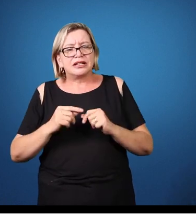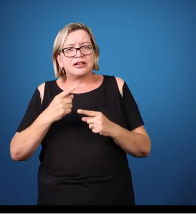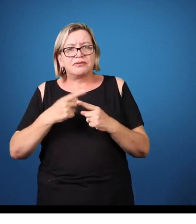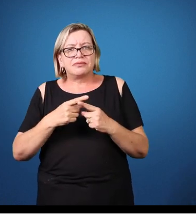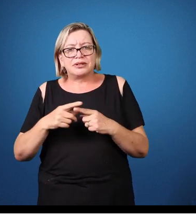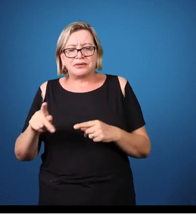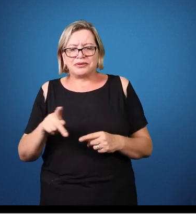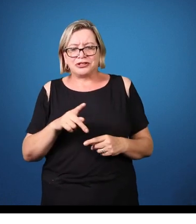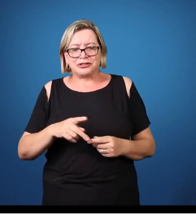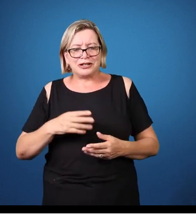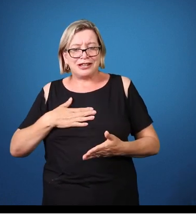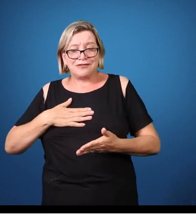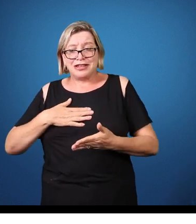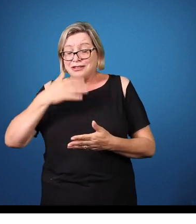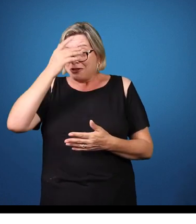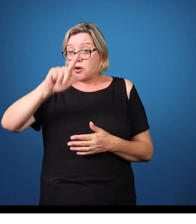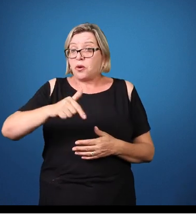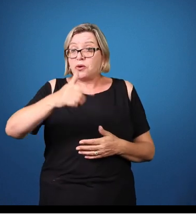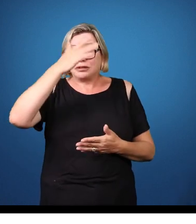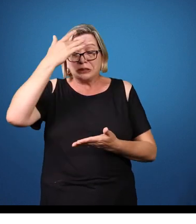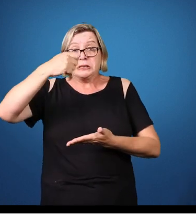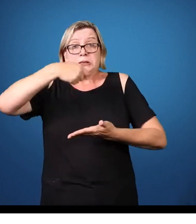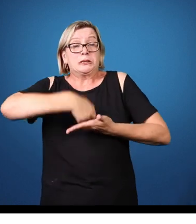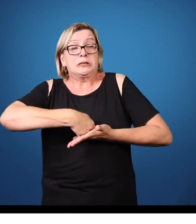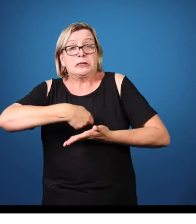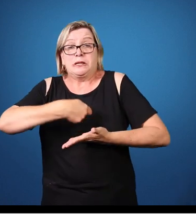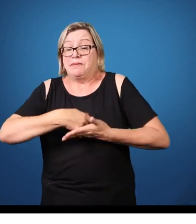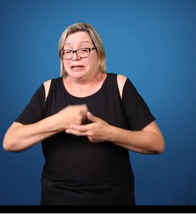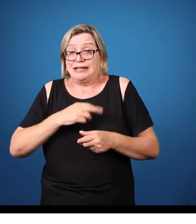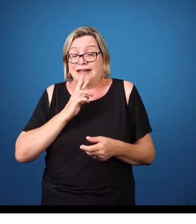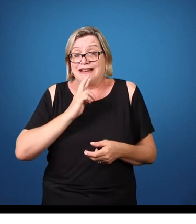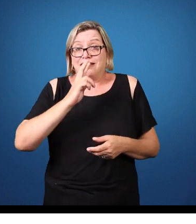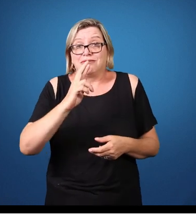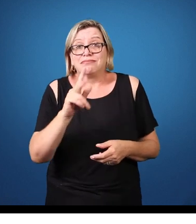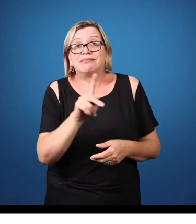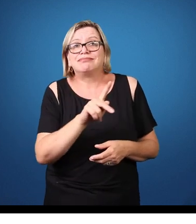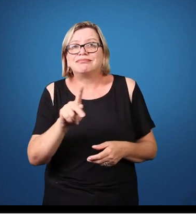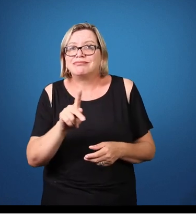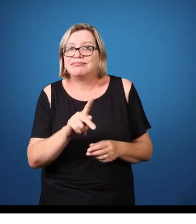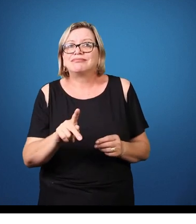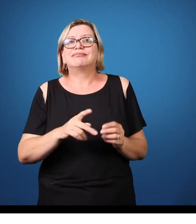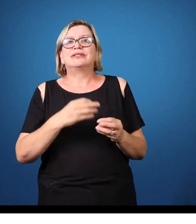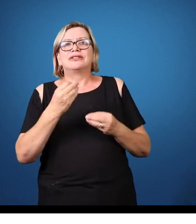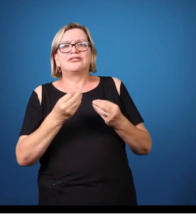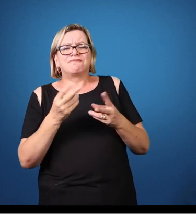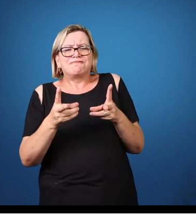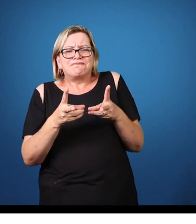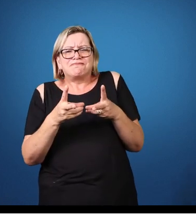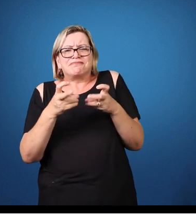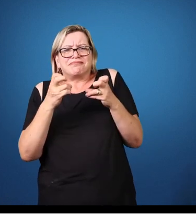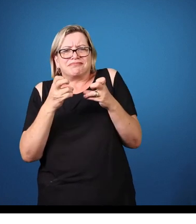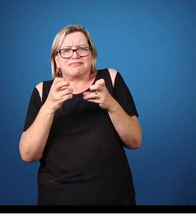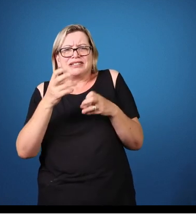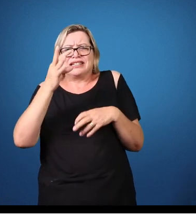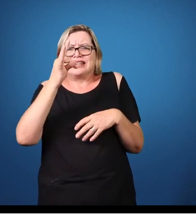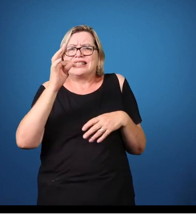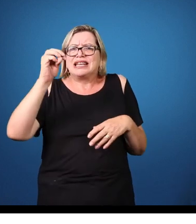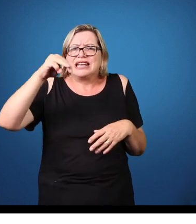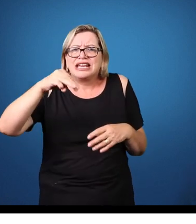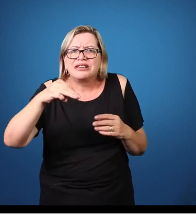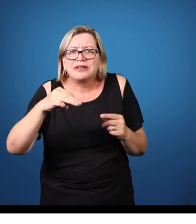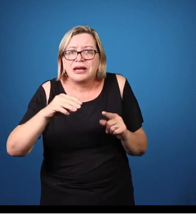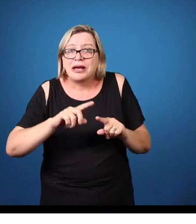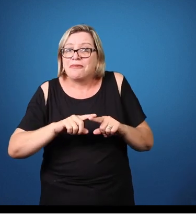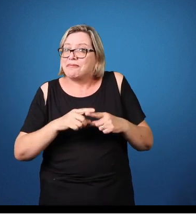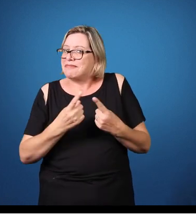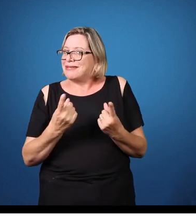ou de conseguir diagnosticar um transtorno ou outro, quando a função dele não é essa. Eu acho que o que é importante sacar